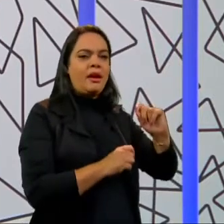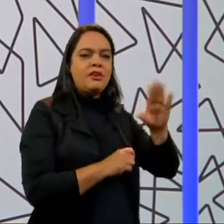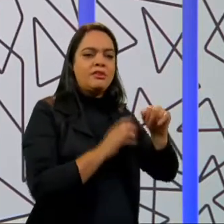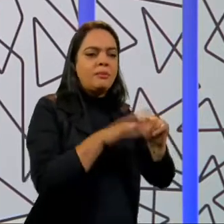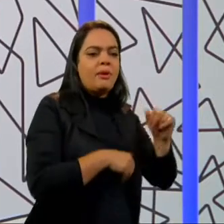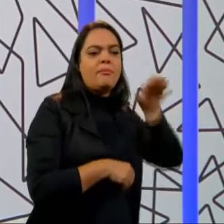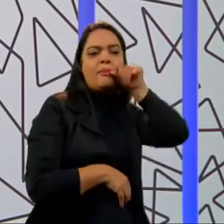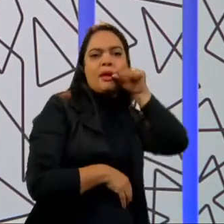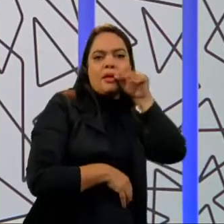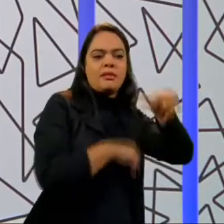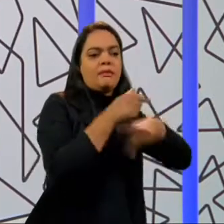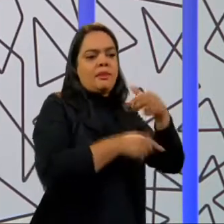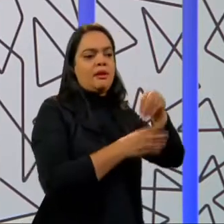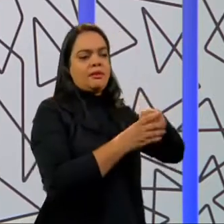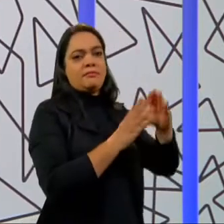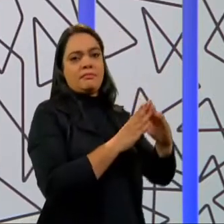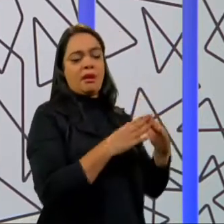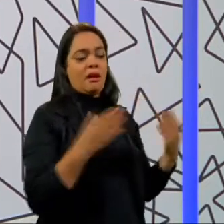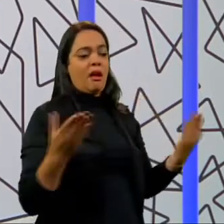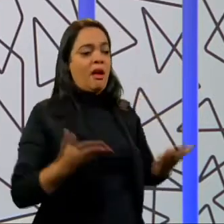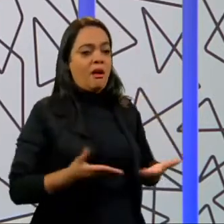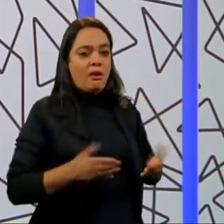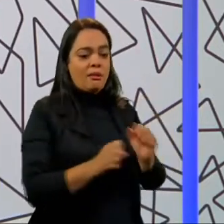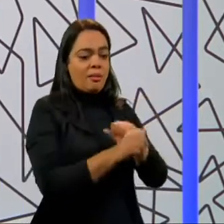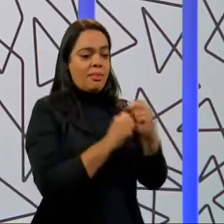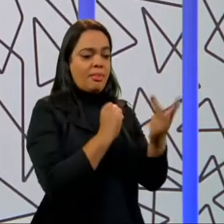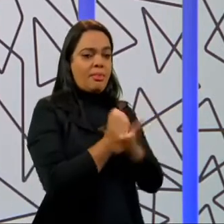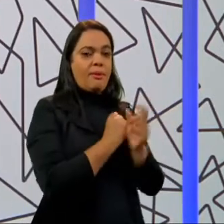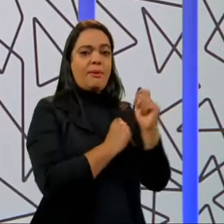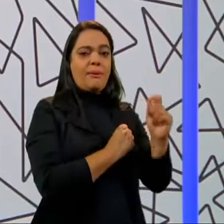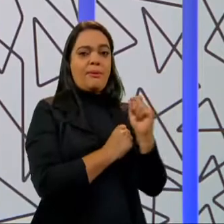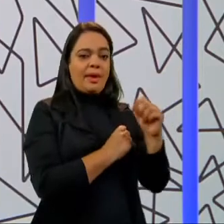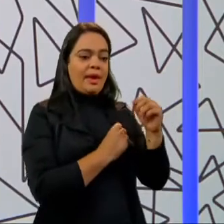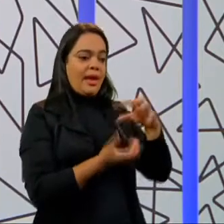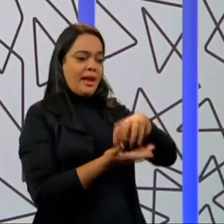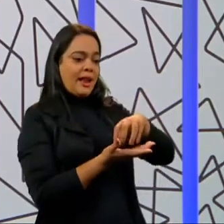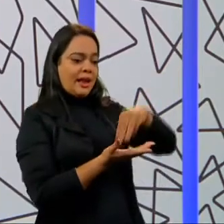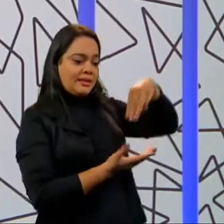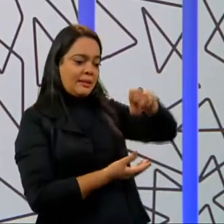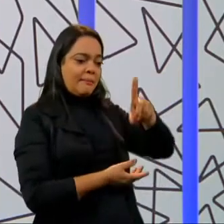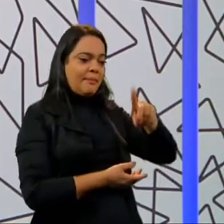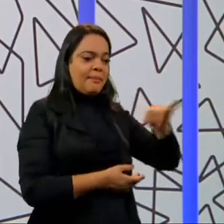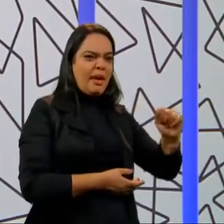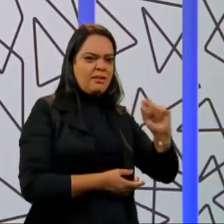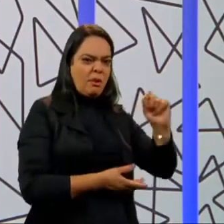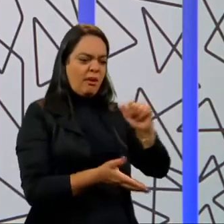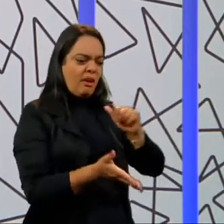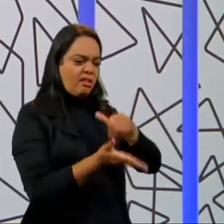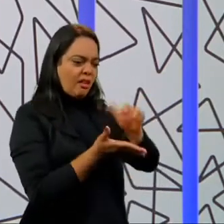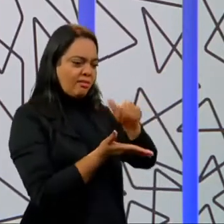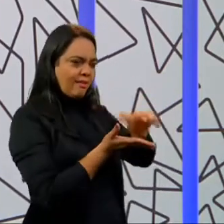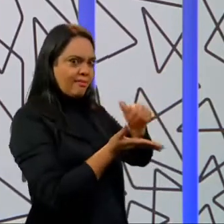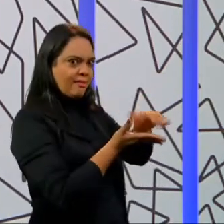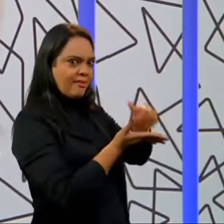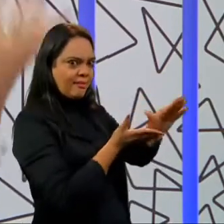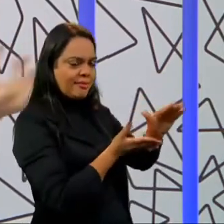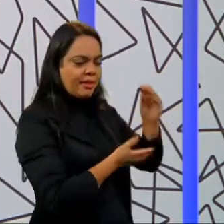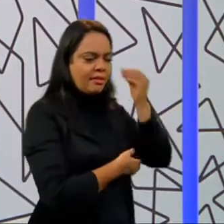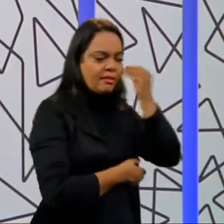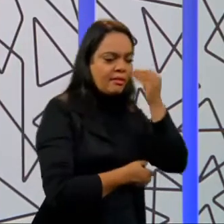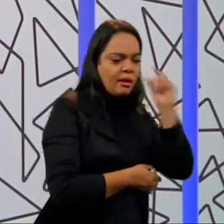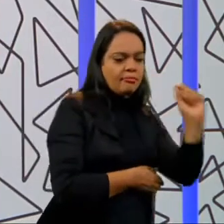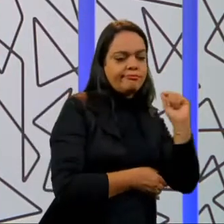E, num momento de pandemia como esse, se a coisa aperta, essa classe média, obviamente, vai demitir esses trabalhadores e tentar